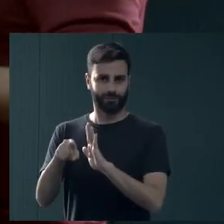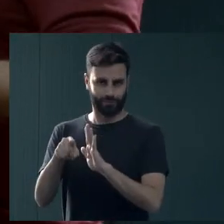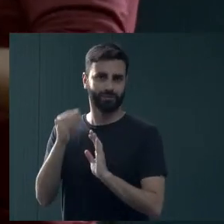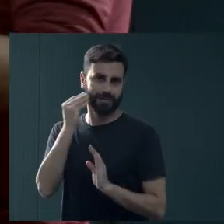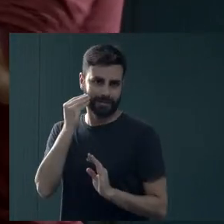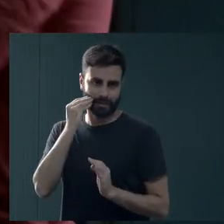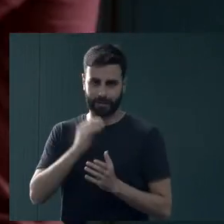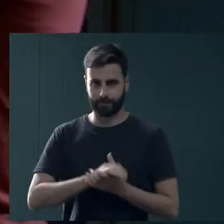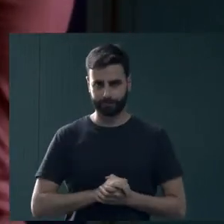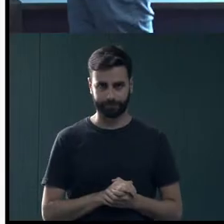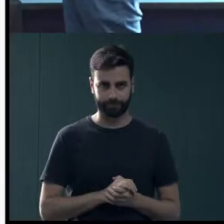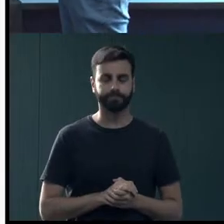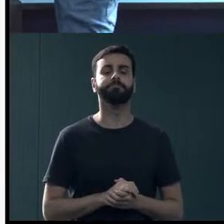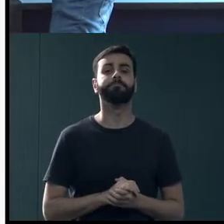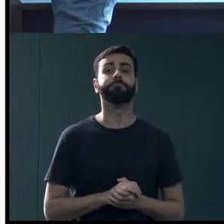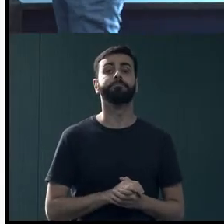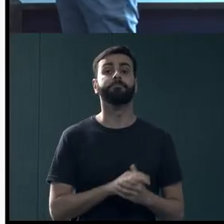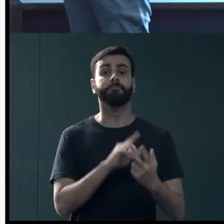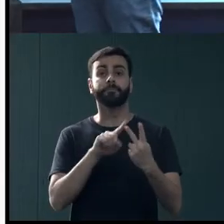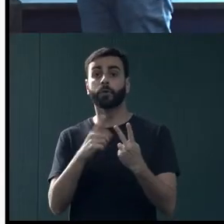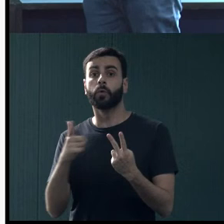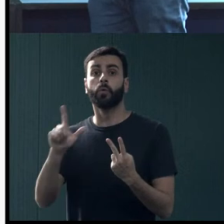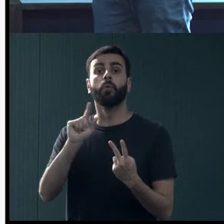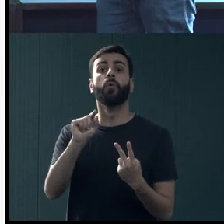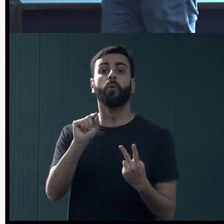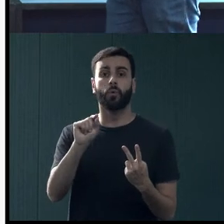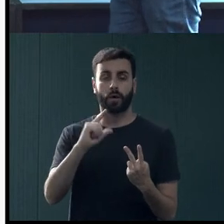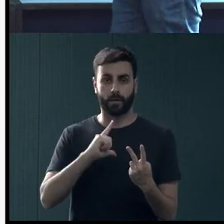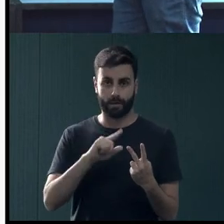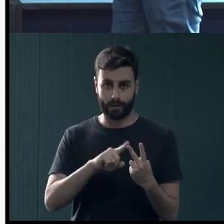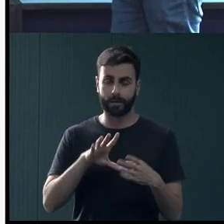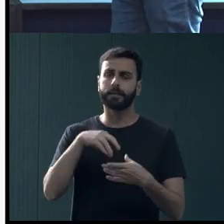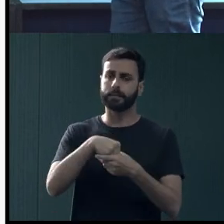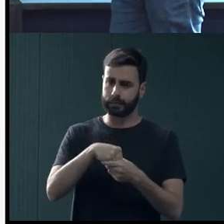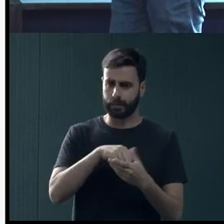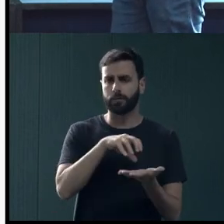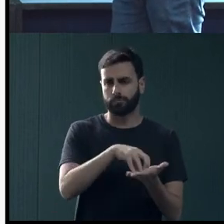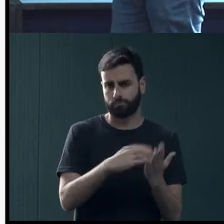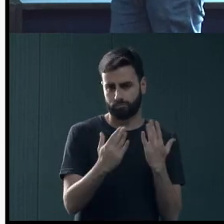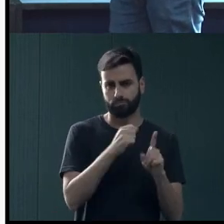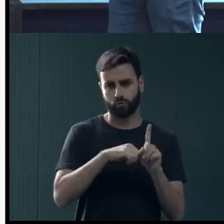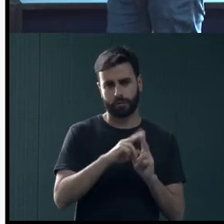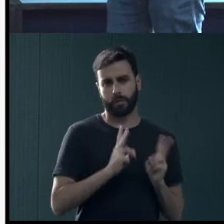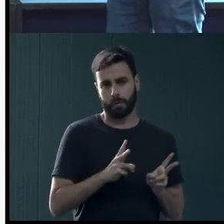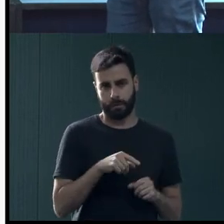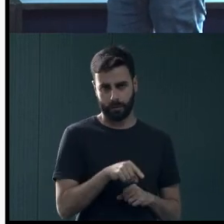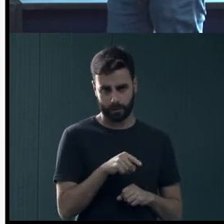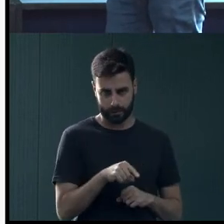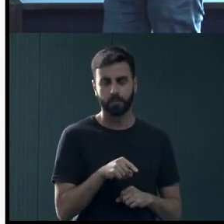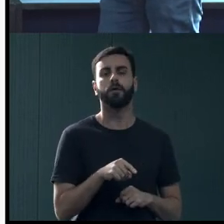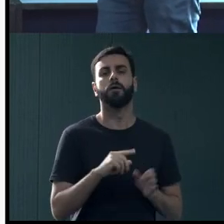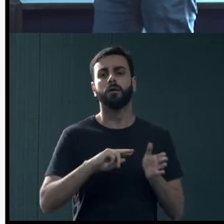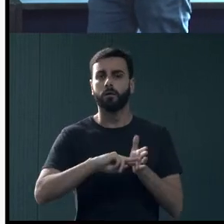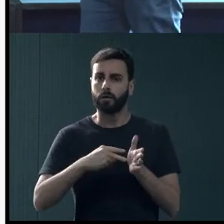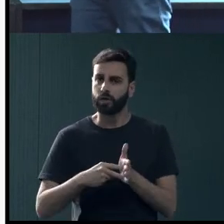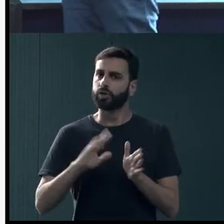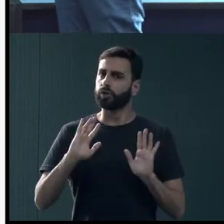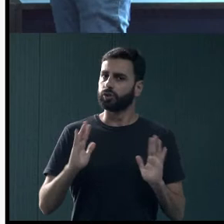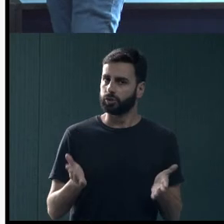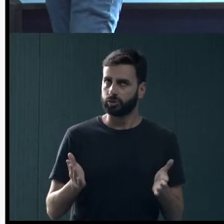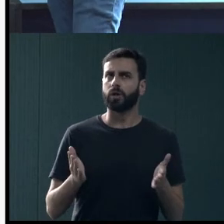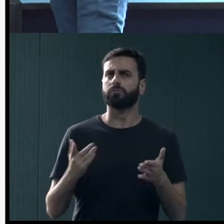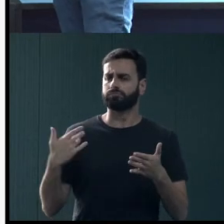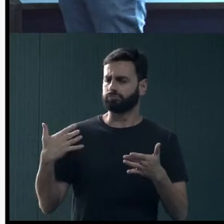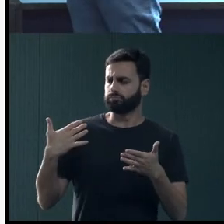atendimento. E um outro ponto que nós temos é o acolhimento da divisão psicossocial, que vem sendo desenvolvido